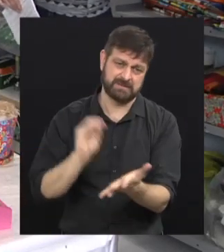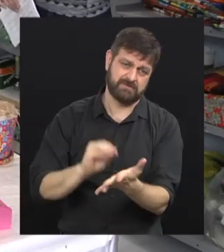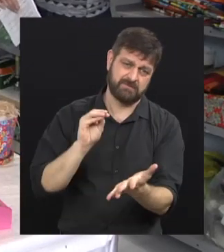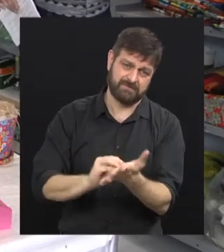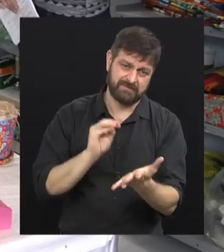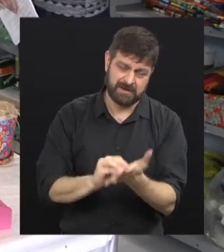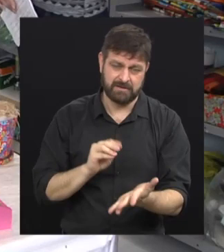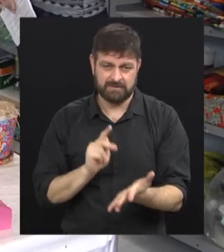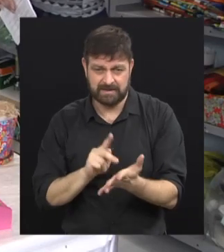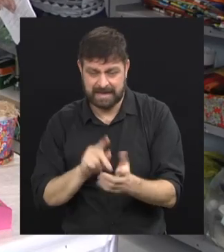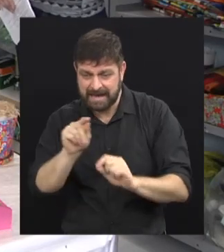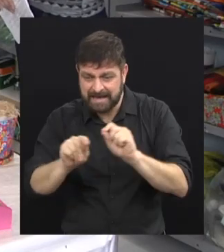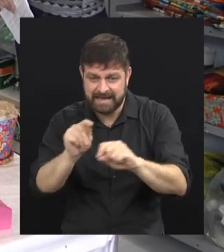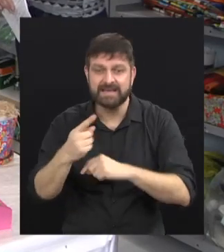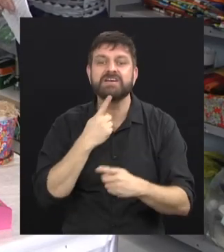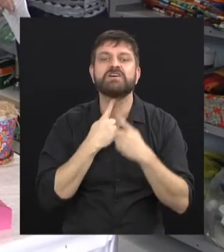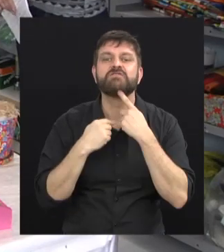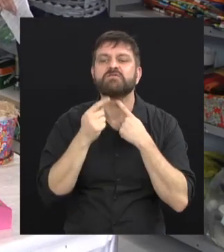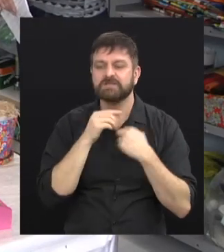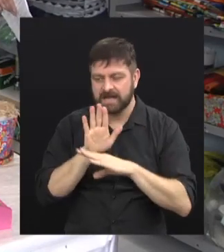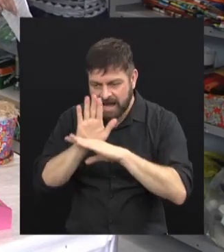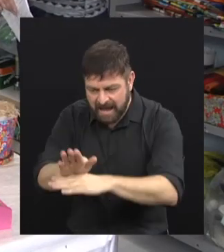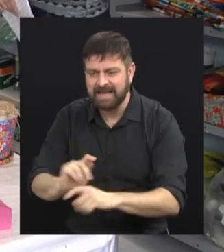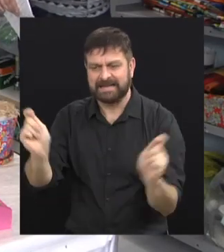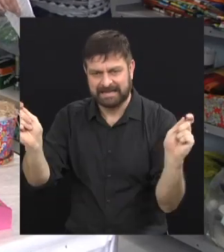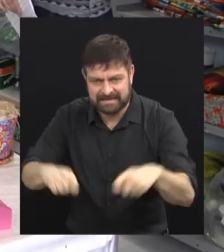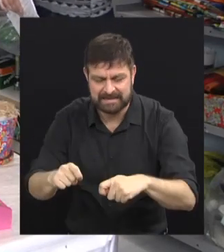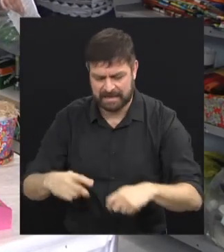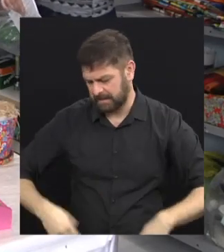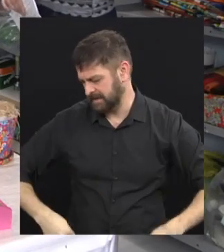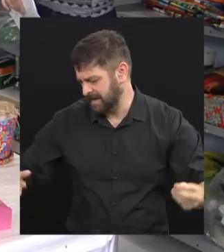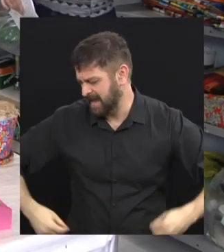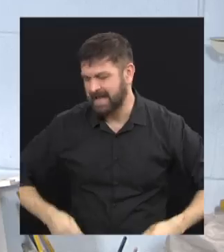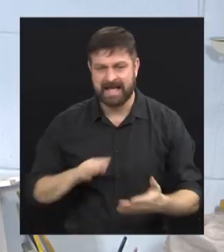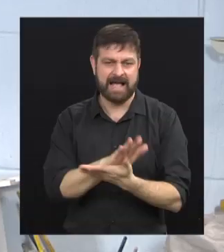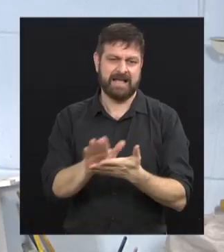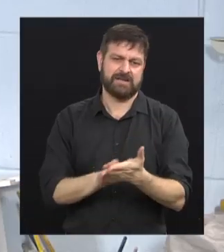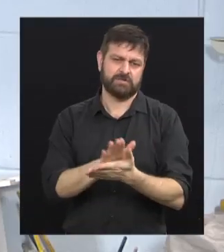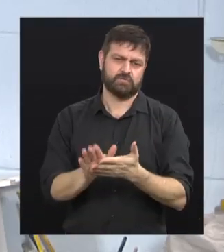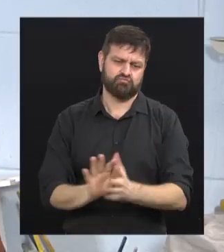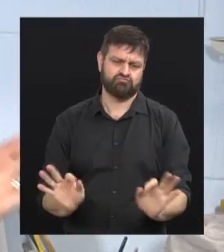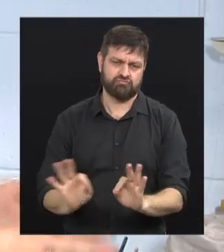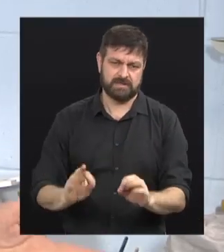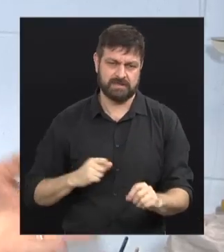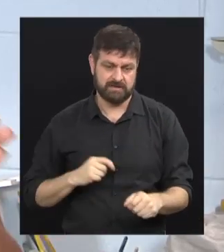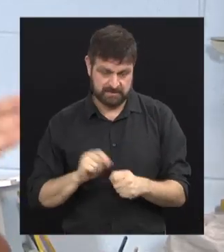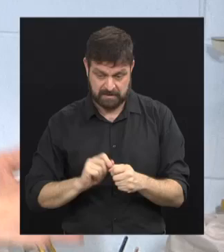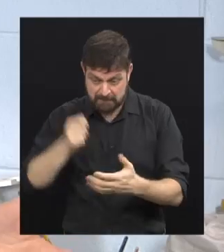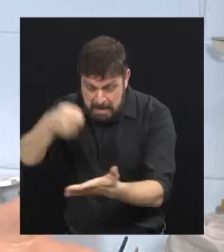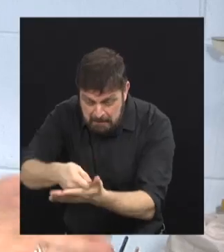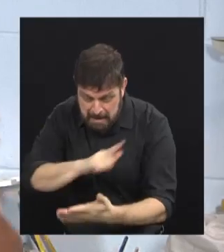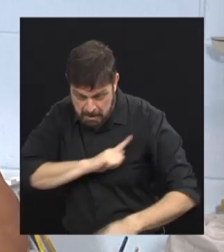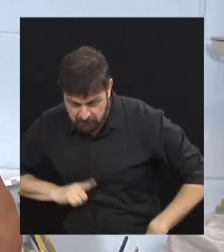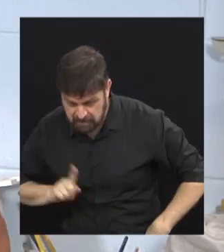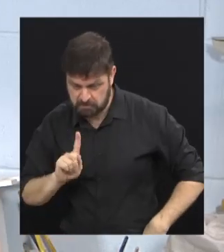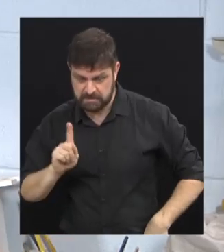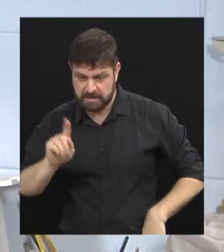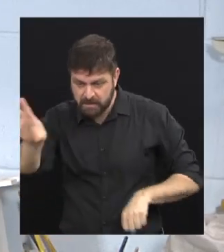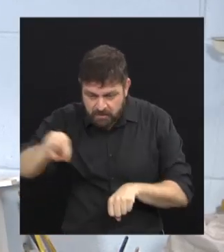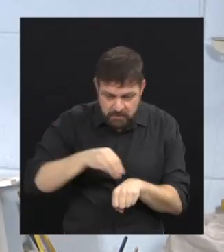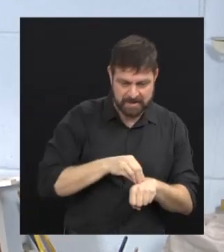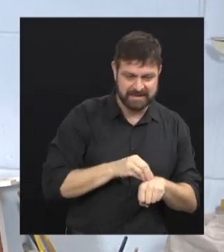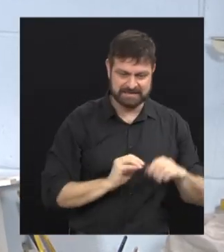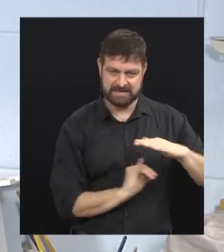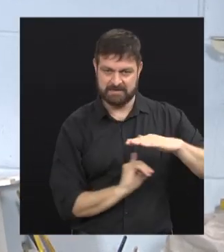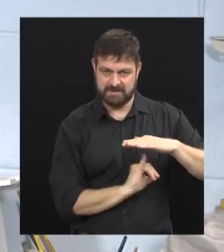na verdade. Então quem quer realmente ajudar, consegue sem onerar, isso que é o melhor, é só tirar daqui e por